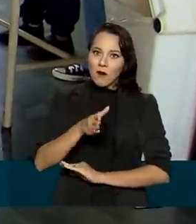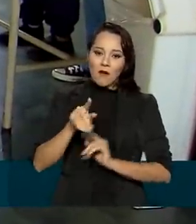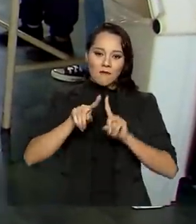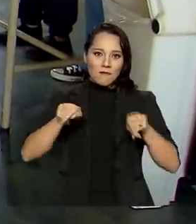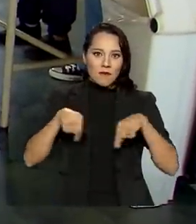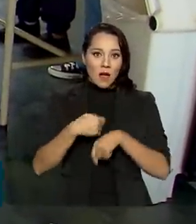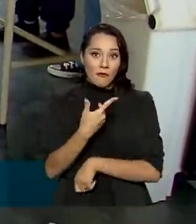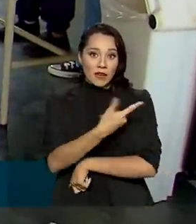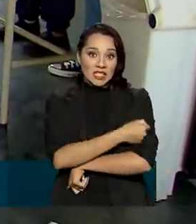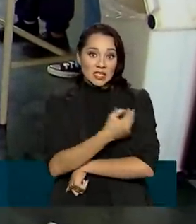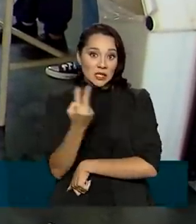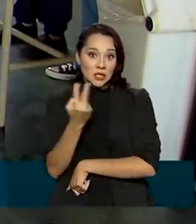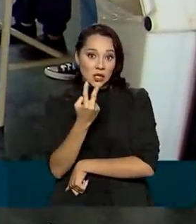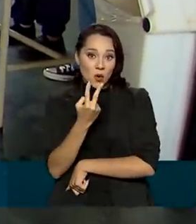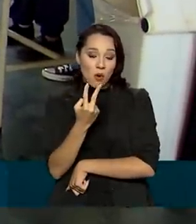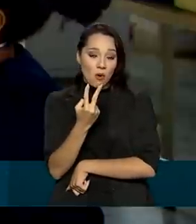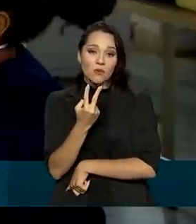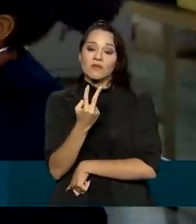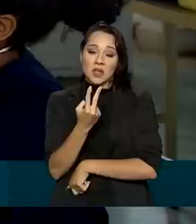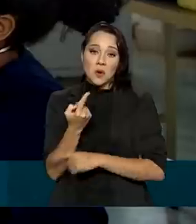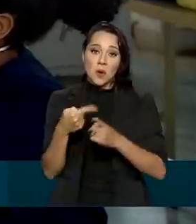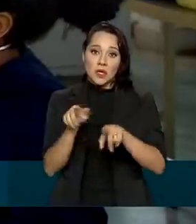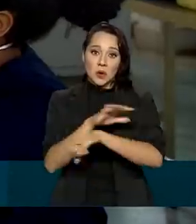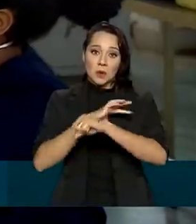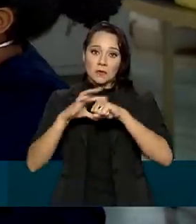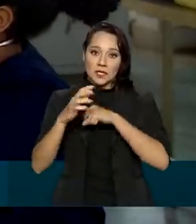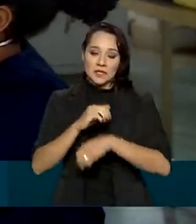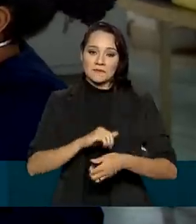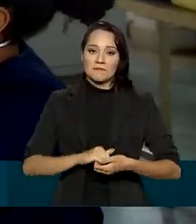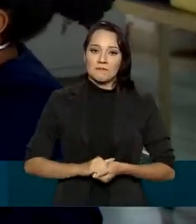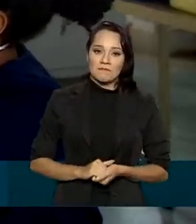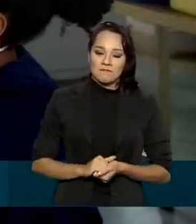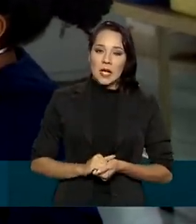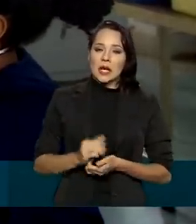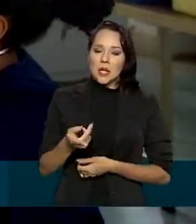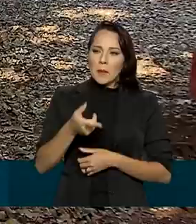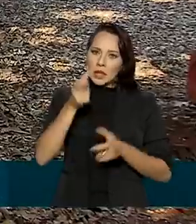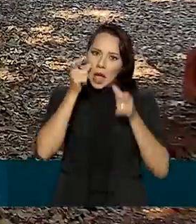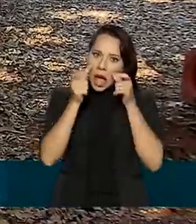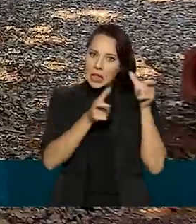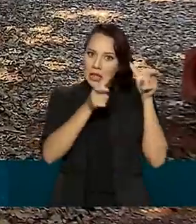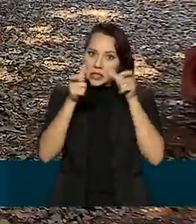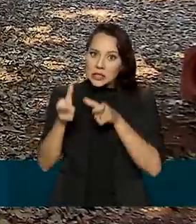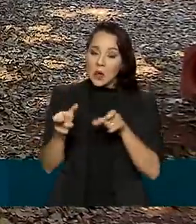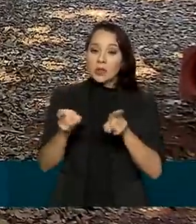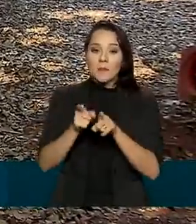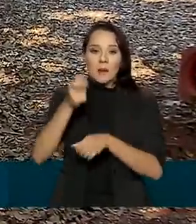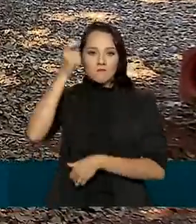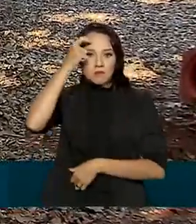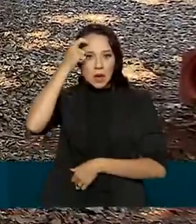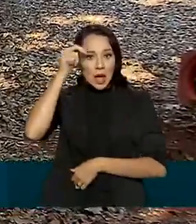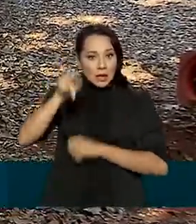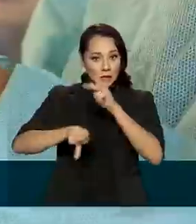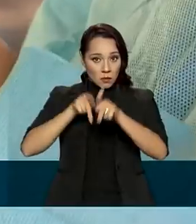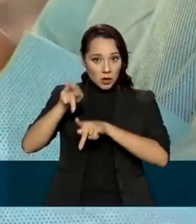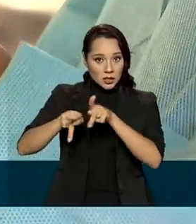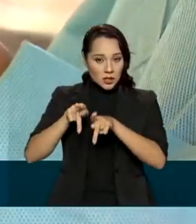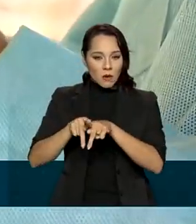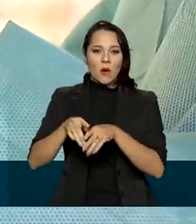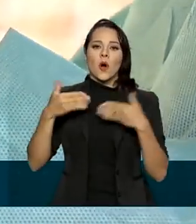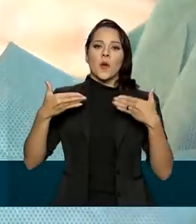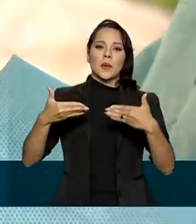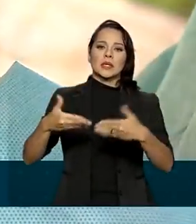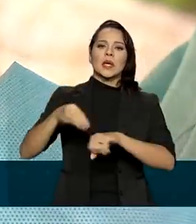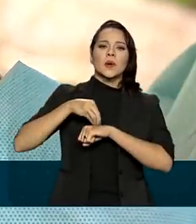para tomar a segunda dose da vacina contra a Covid-19. Para chamar atenção e conscientizar essa população, o